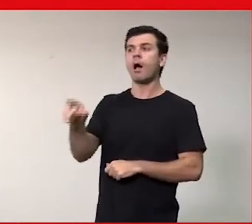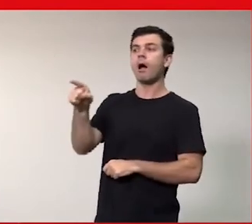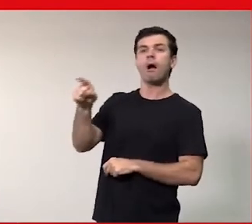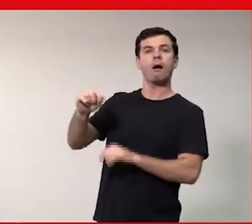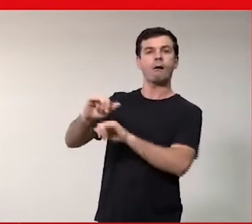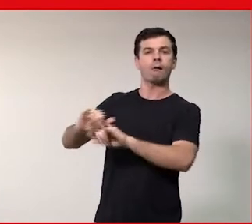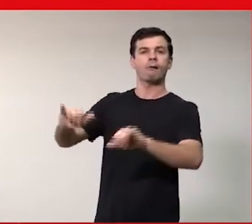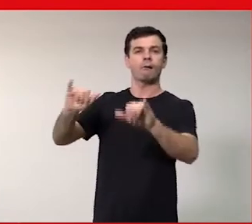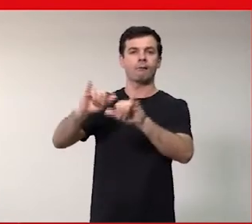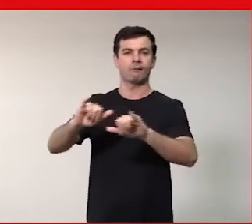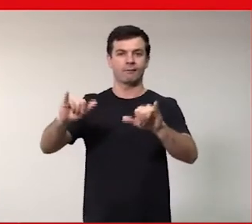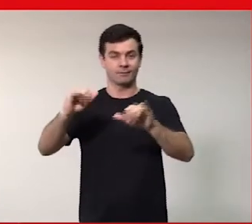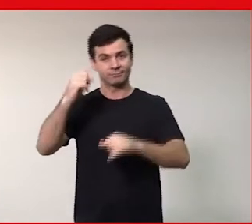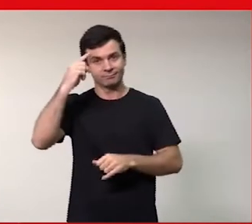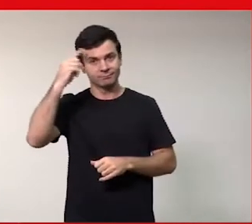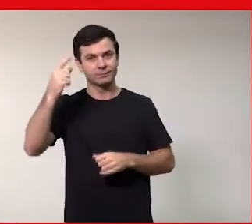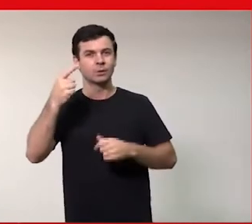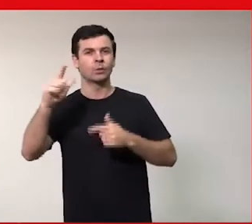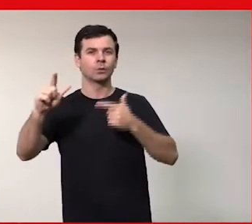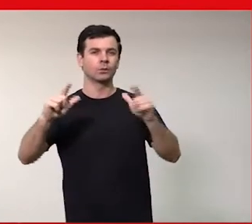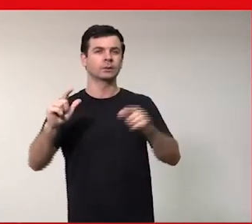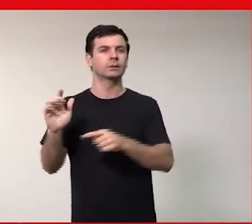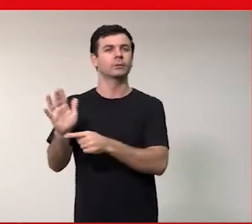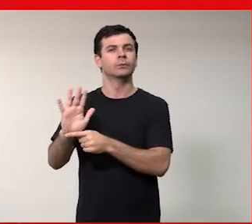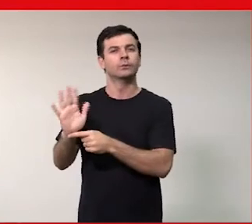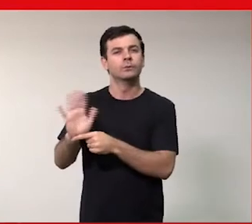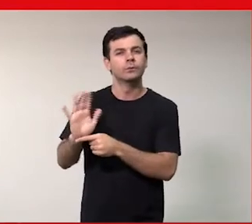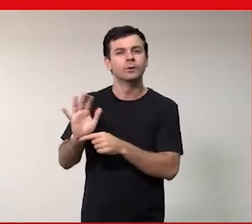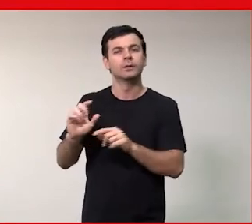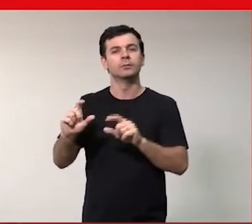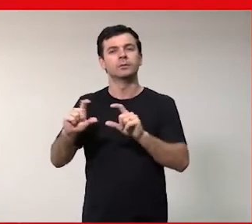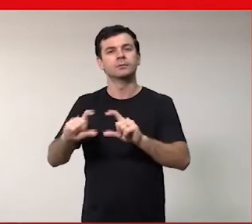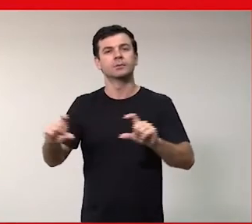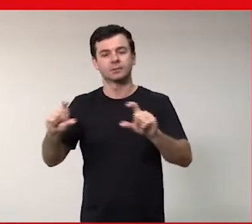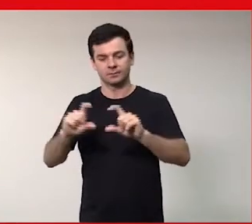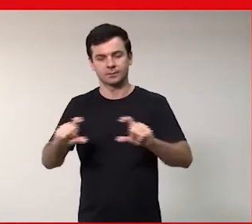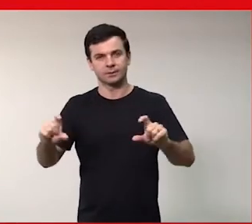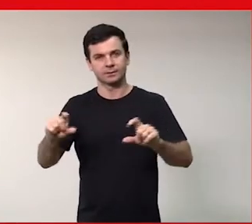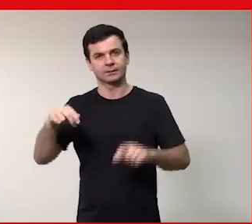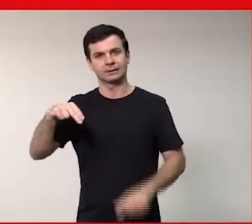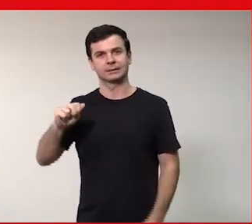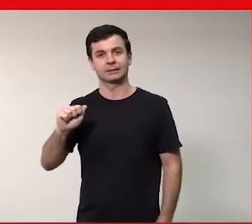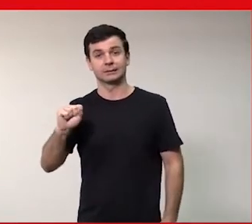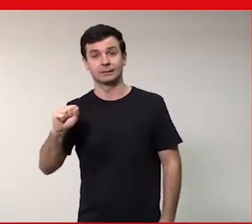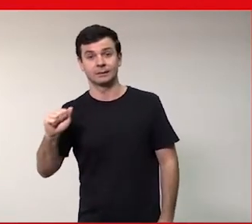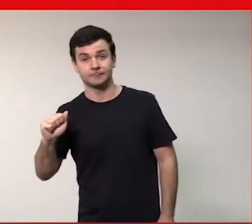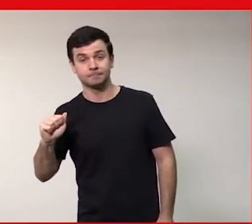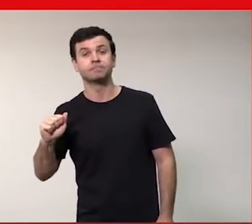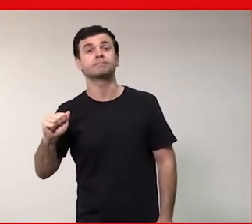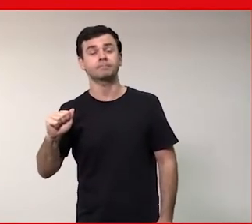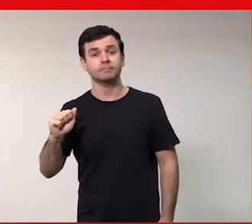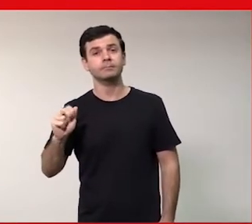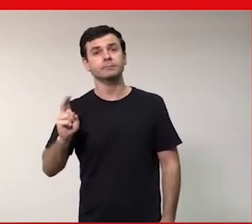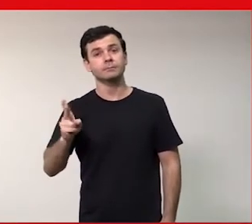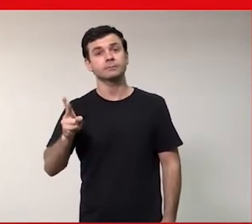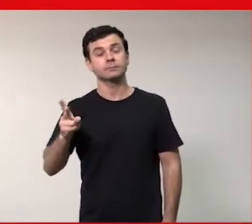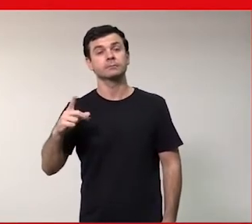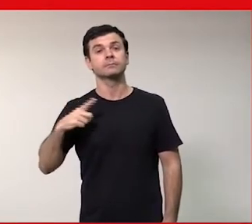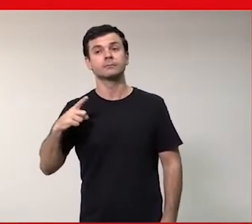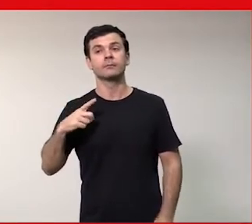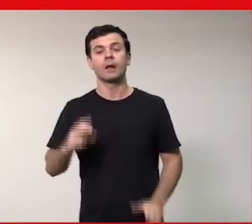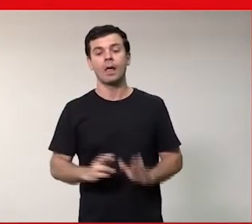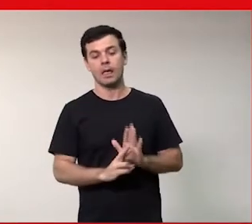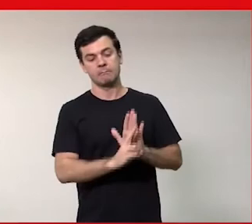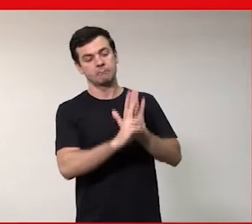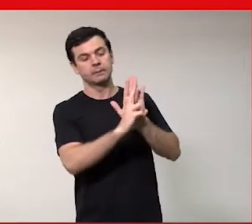e o outro um filme que tem daquelas programadoras lá da NASA porque a gente sempre que referencia a gente